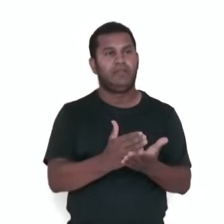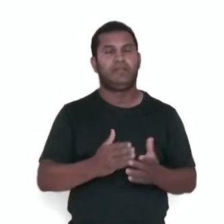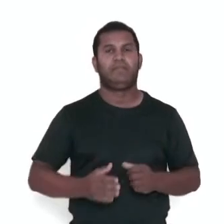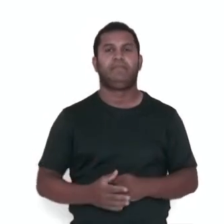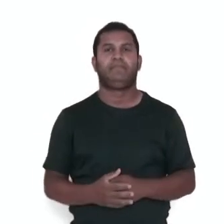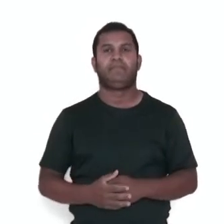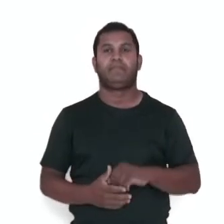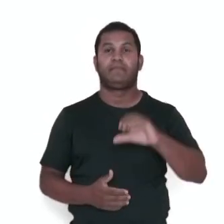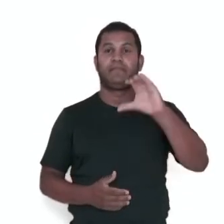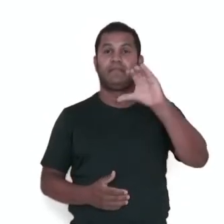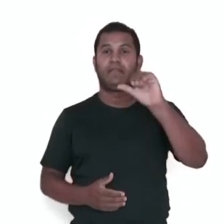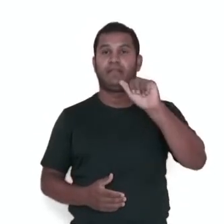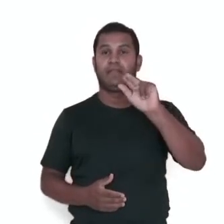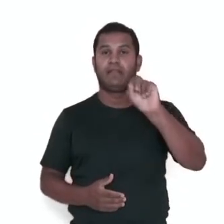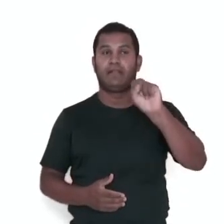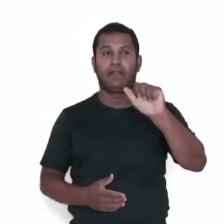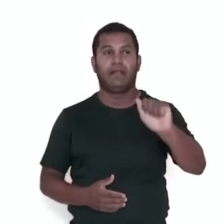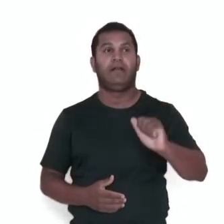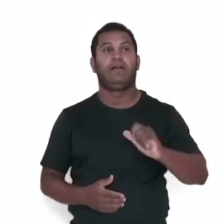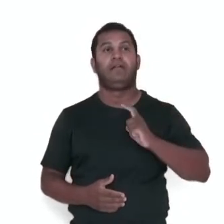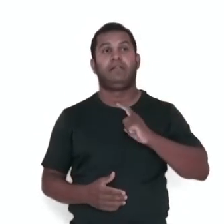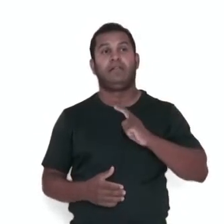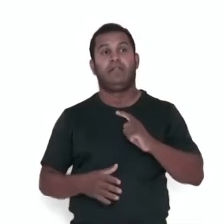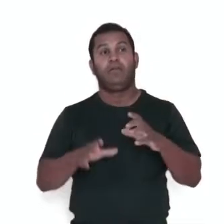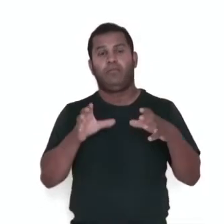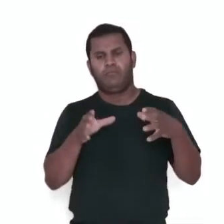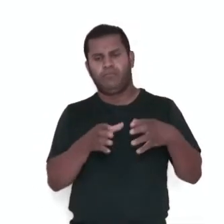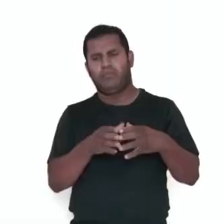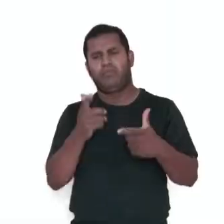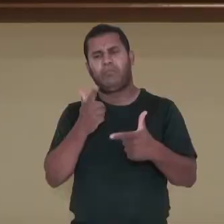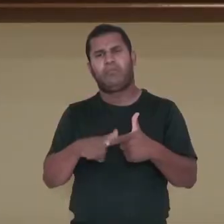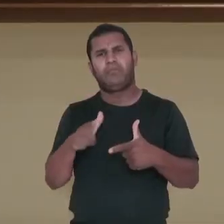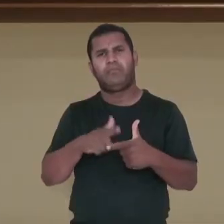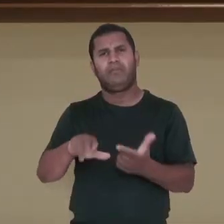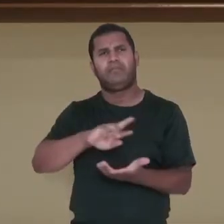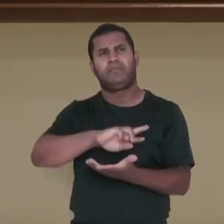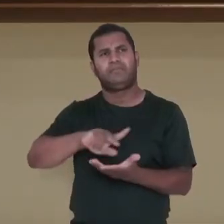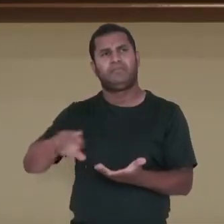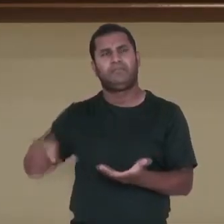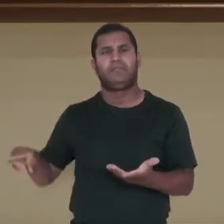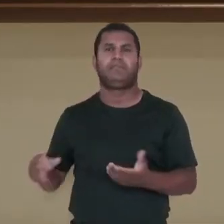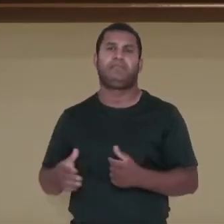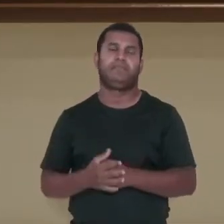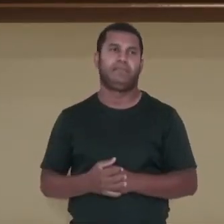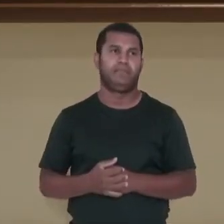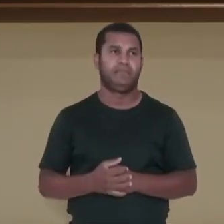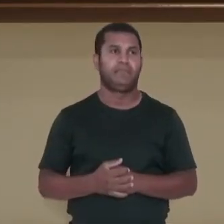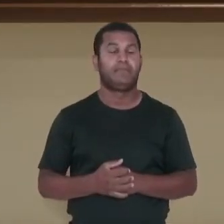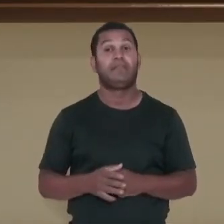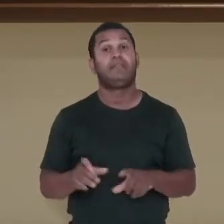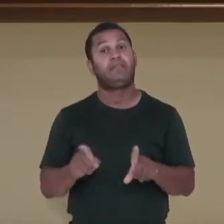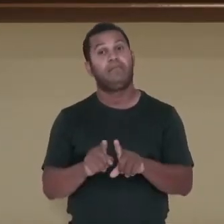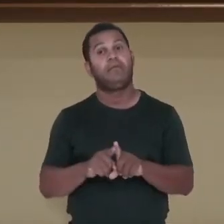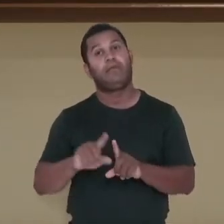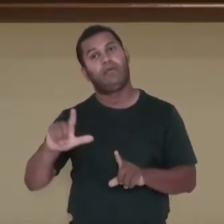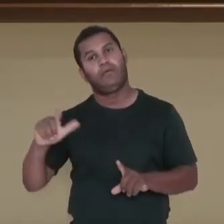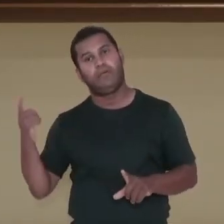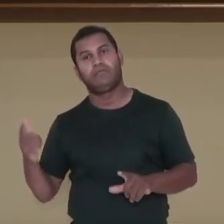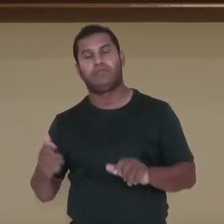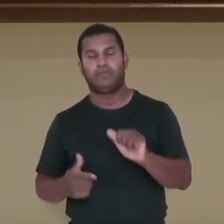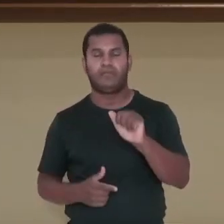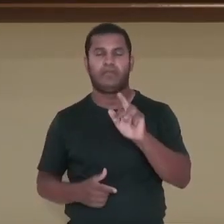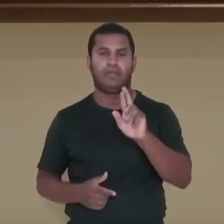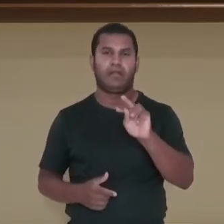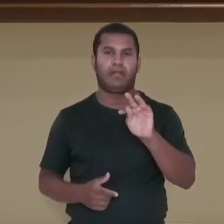como base exemplos de fatos comparáveis ao que se pretende defender. Esses são os argumentos. A finalidade desse